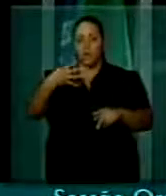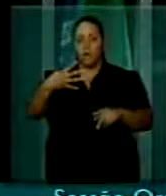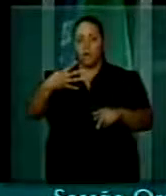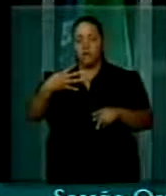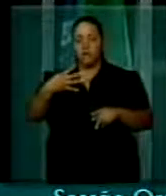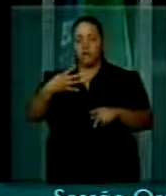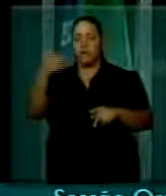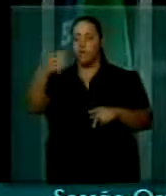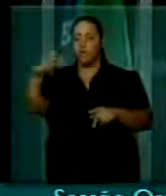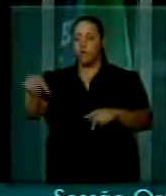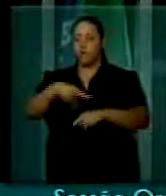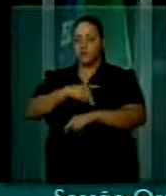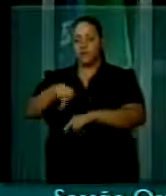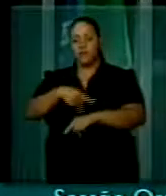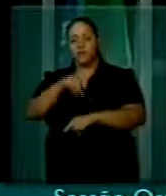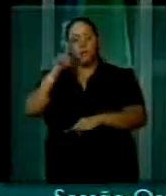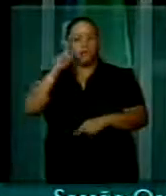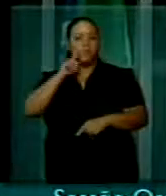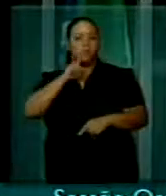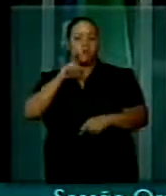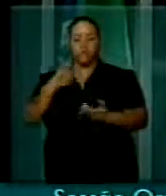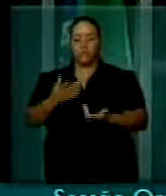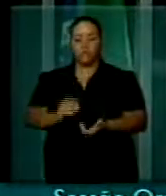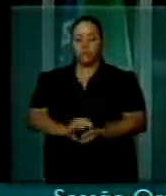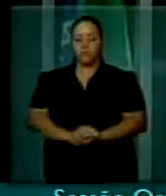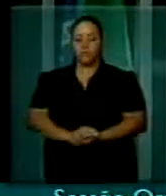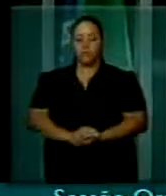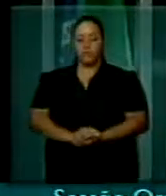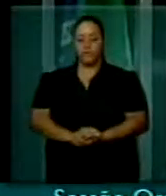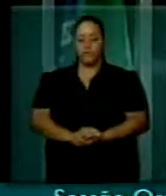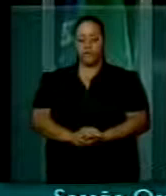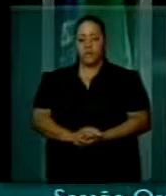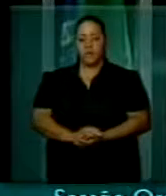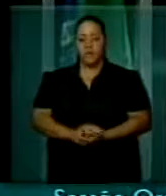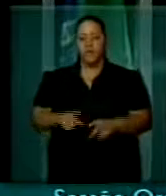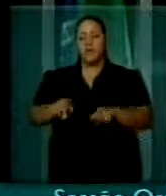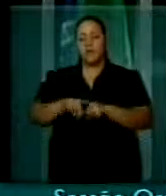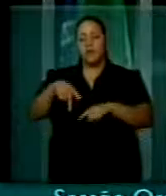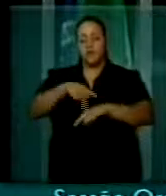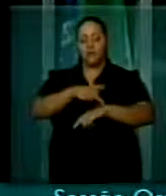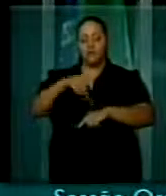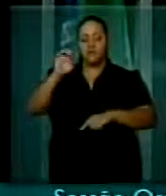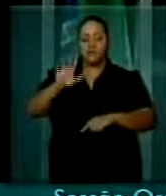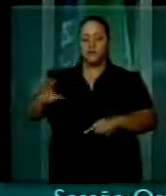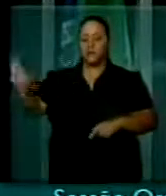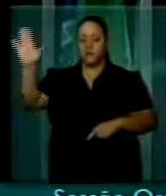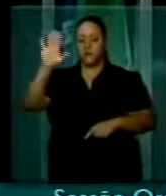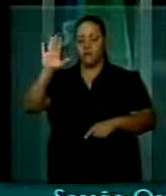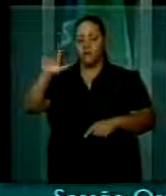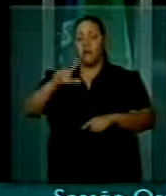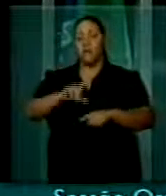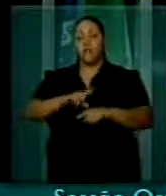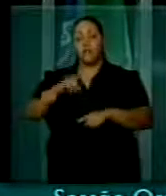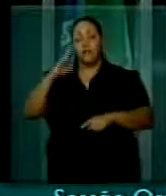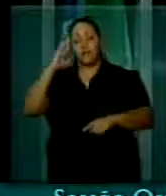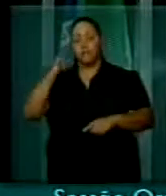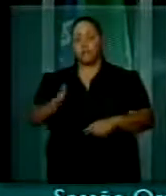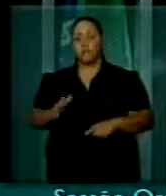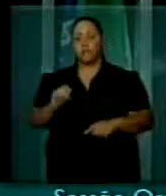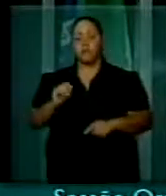países, como Estados Unidos, como países da Europa, mas tem uma questão fundamental.